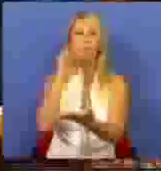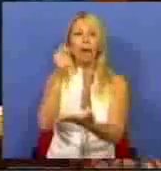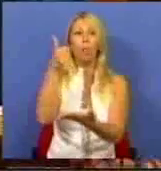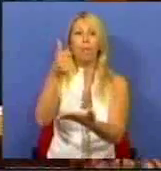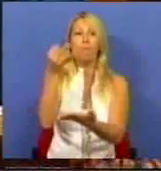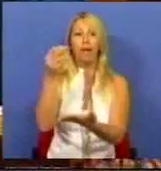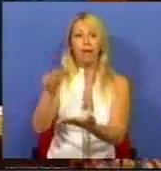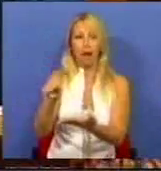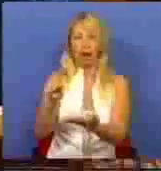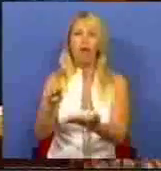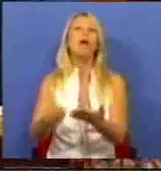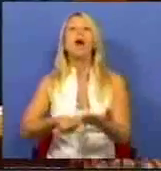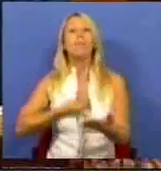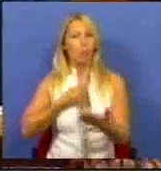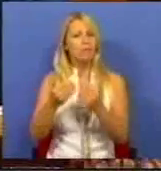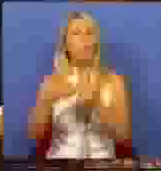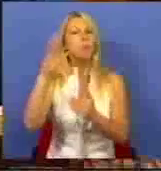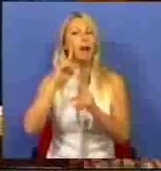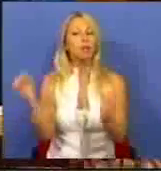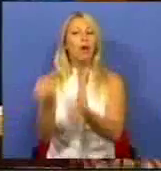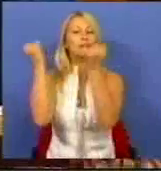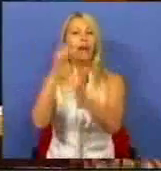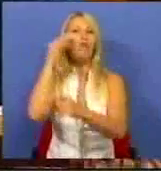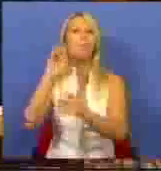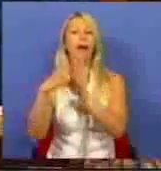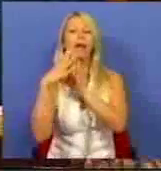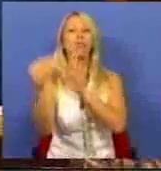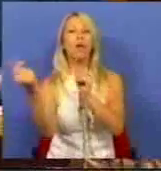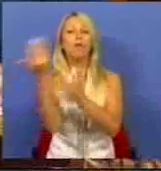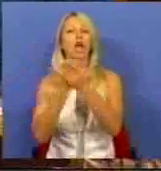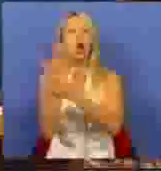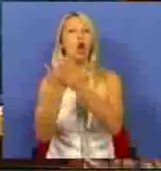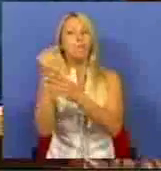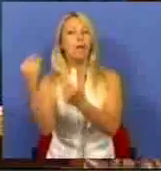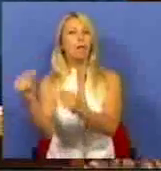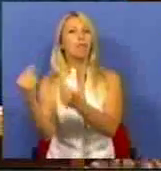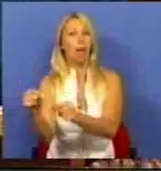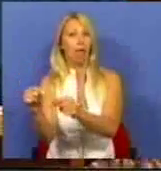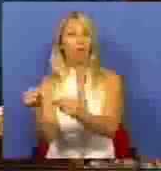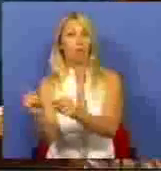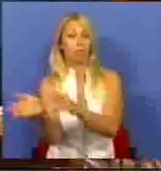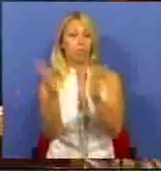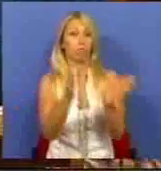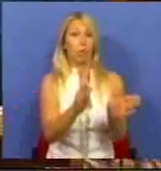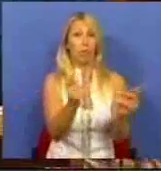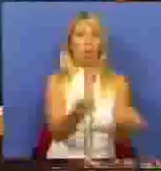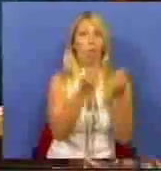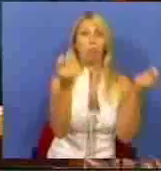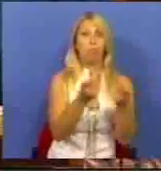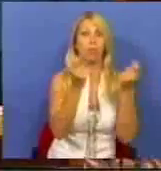Mais com a preocupação de salvar a banca e o modelo de economia que ela tem sustentado, do que promover políticas